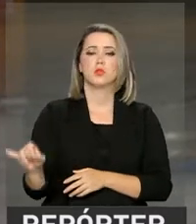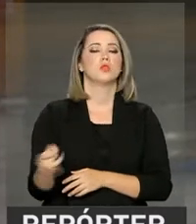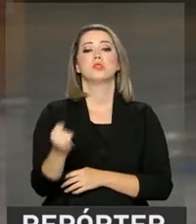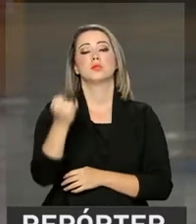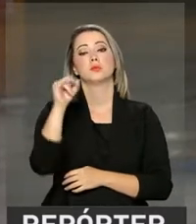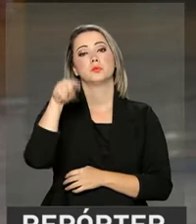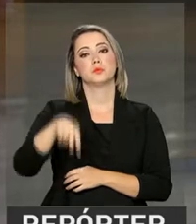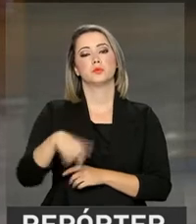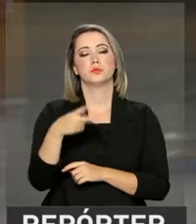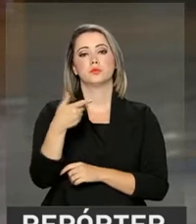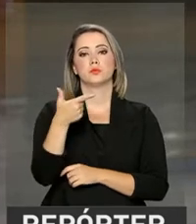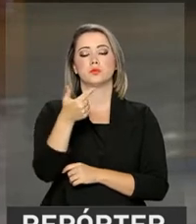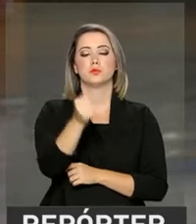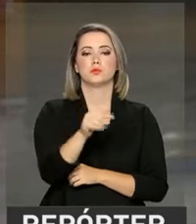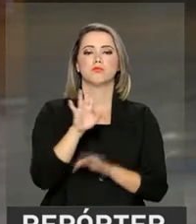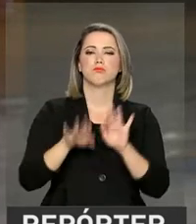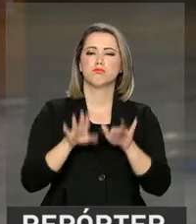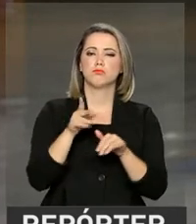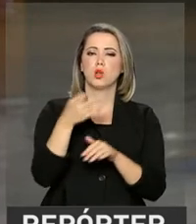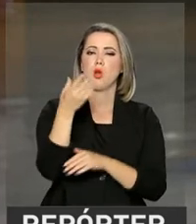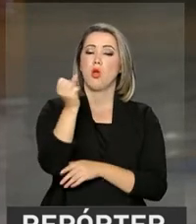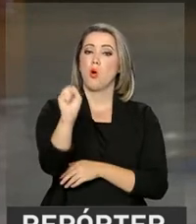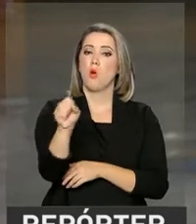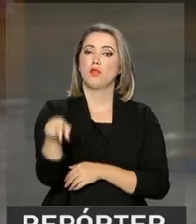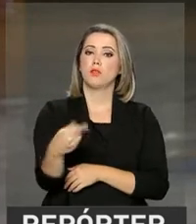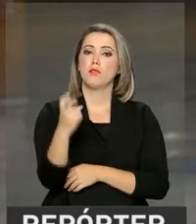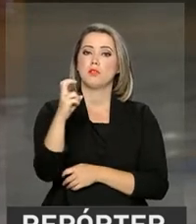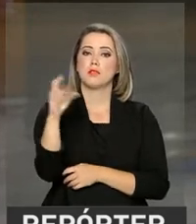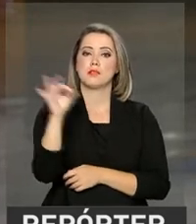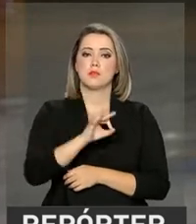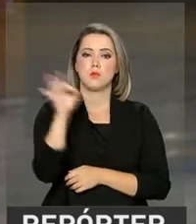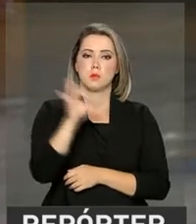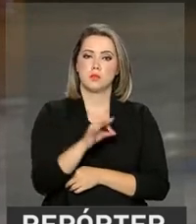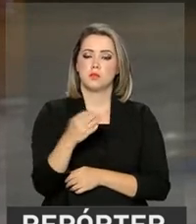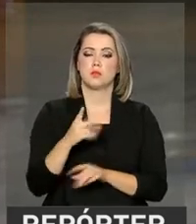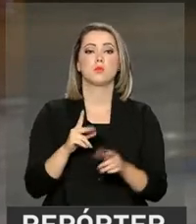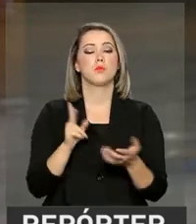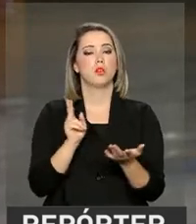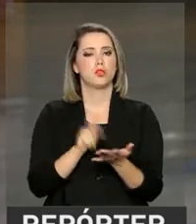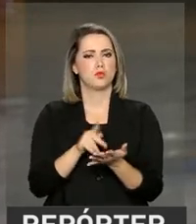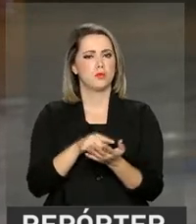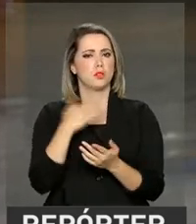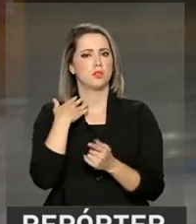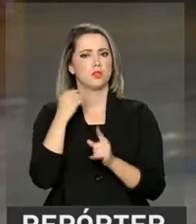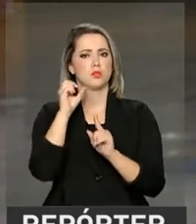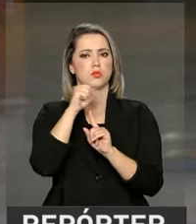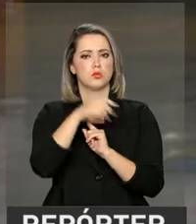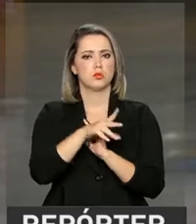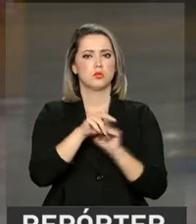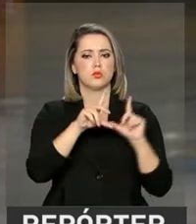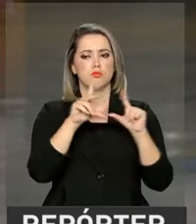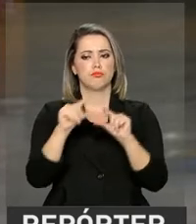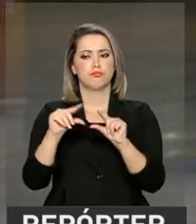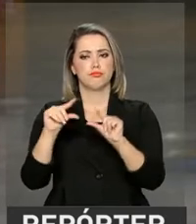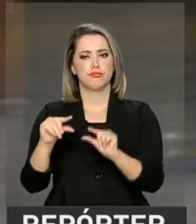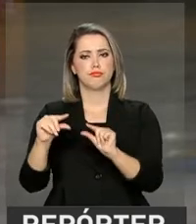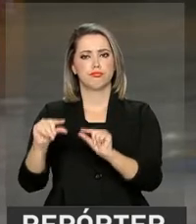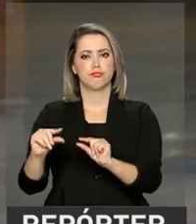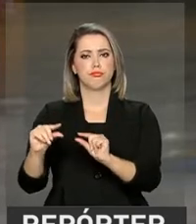de 2017 vai ficar em 8,5%. E, na verdade, o Banco Central vem reduzindo